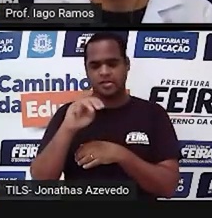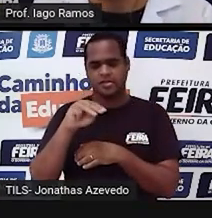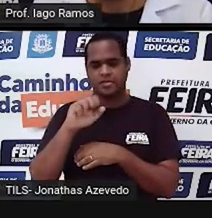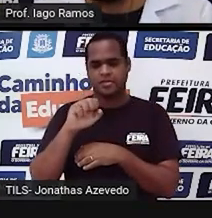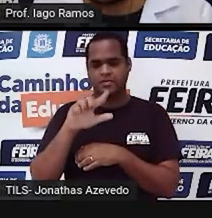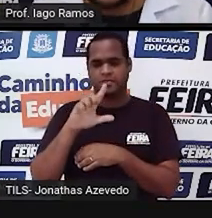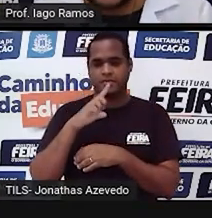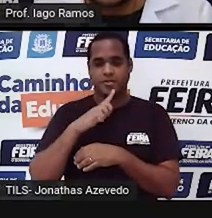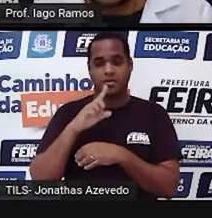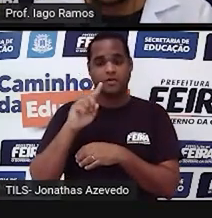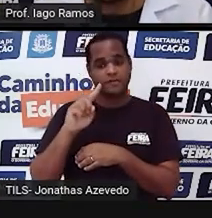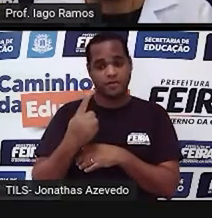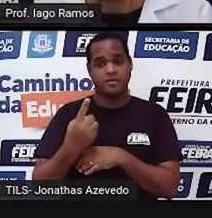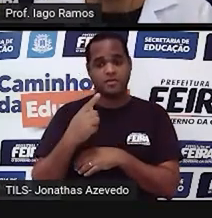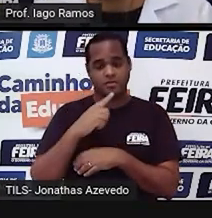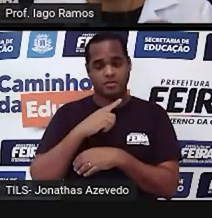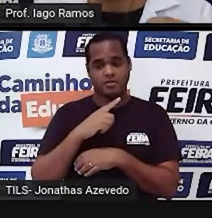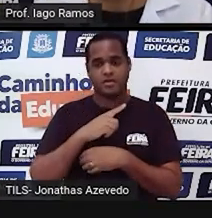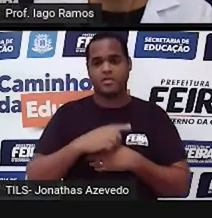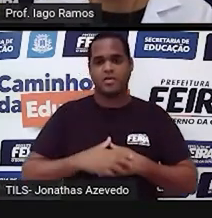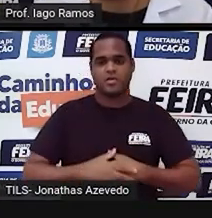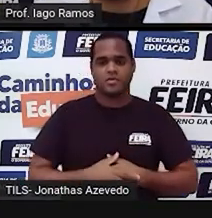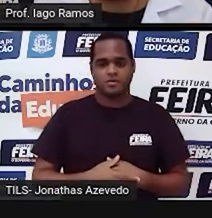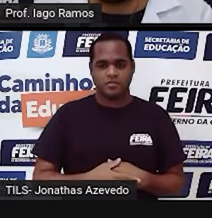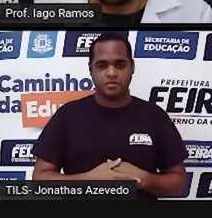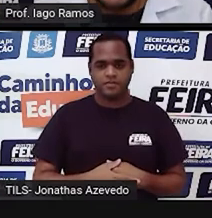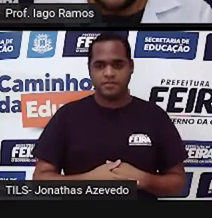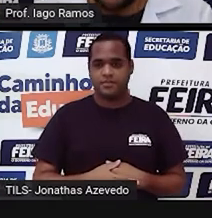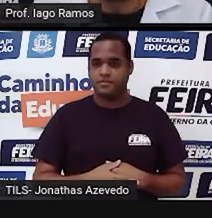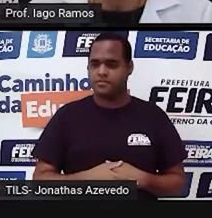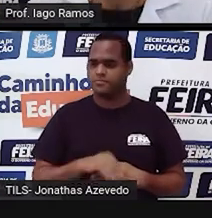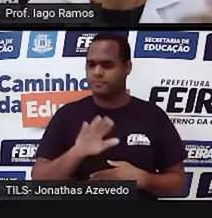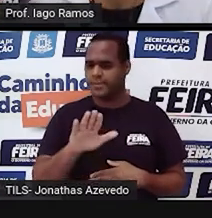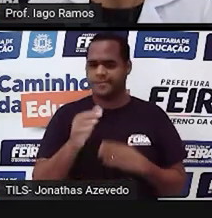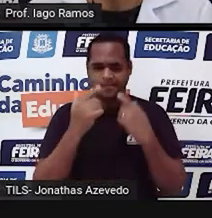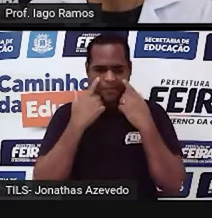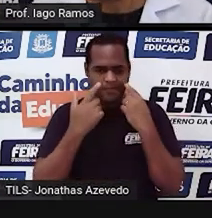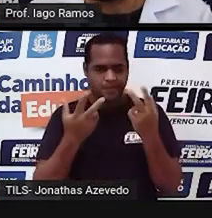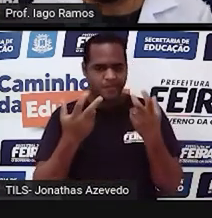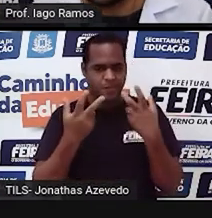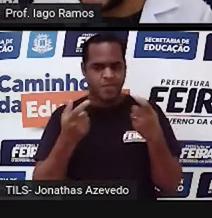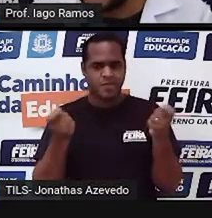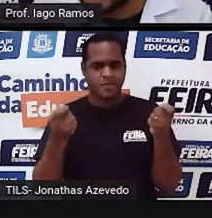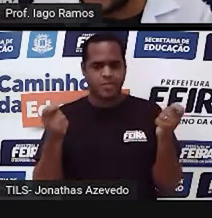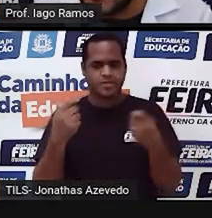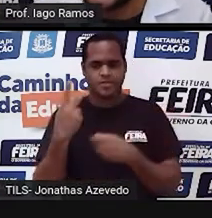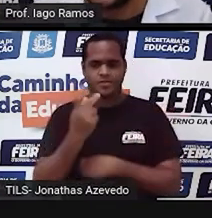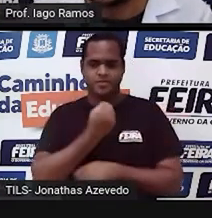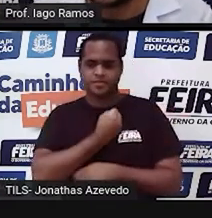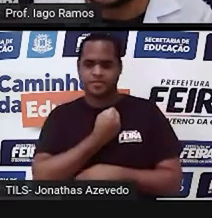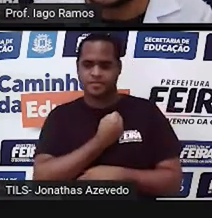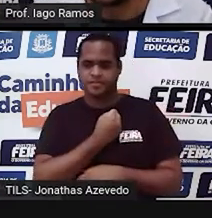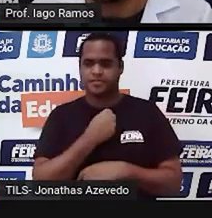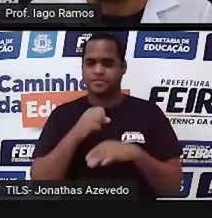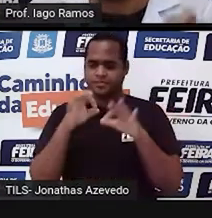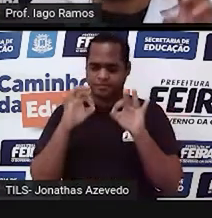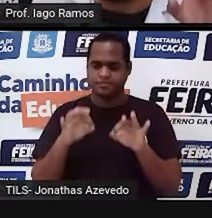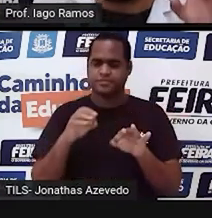com vírgula. Então, você já pode perceber que quando o número tem vírgula, olha só,